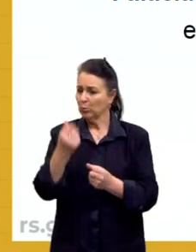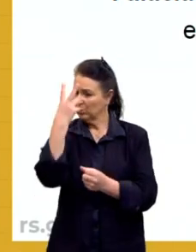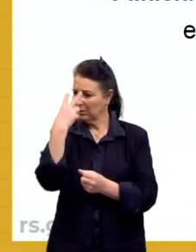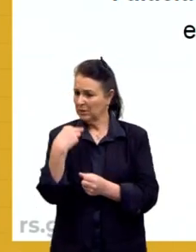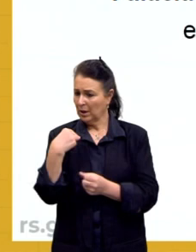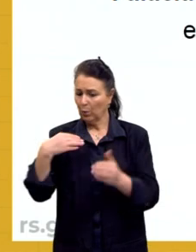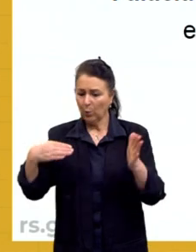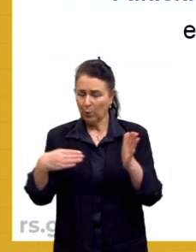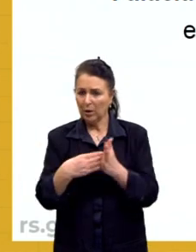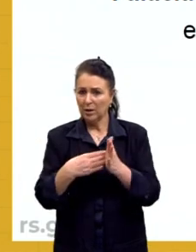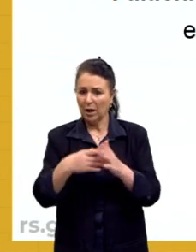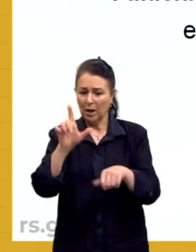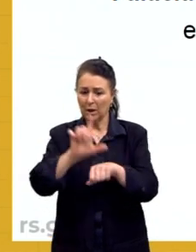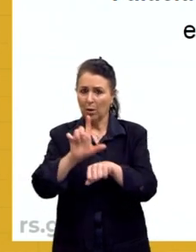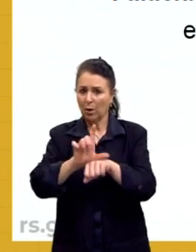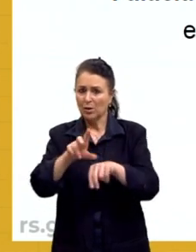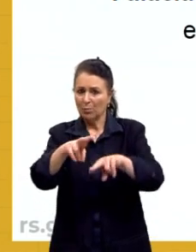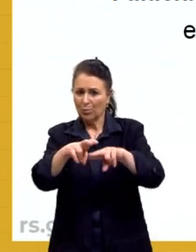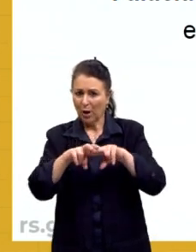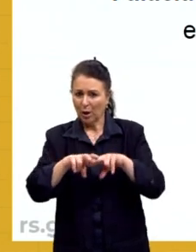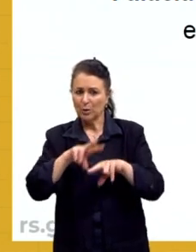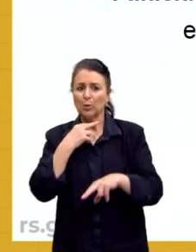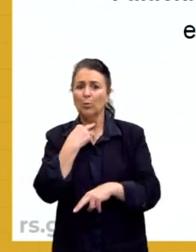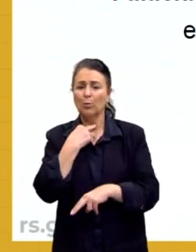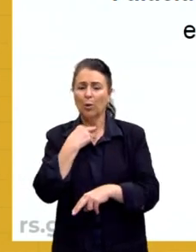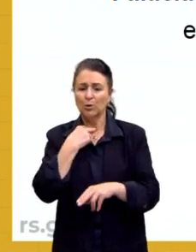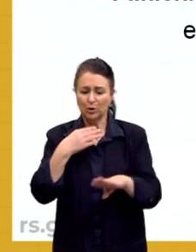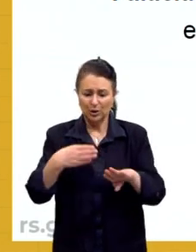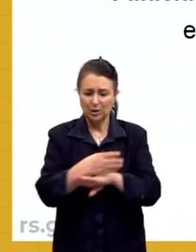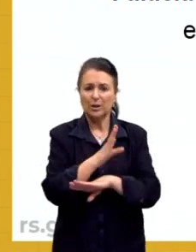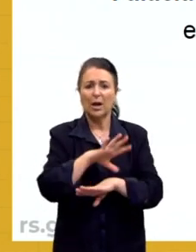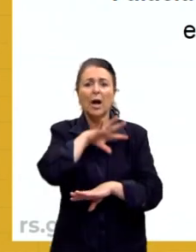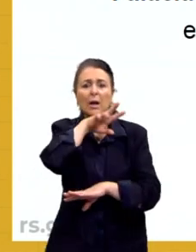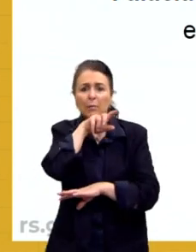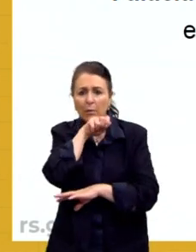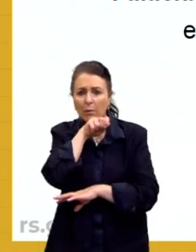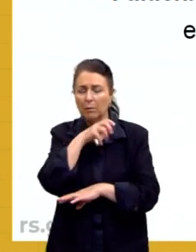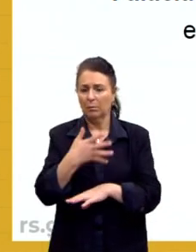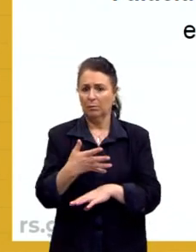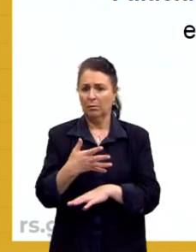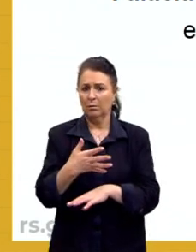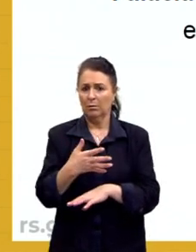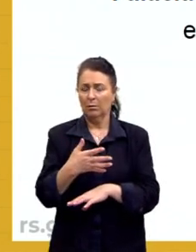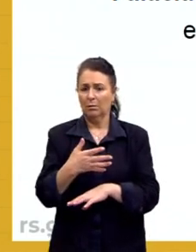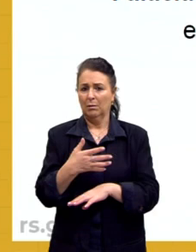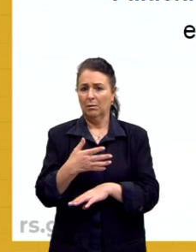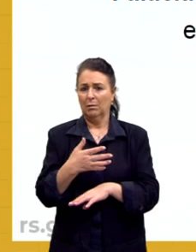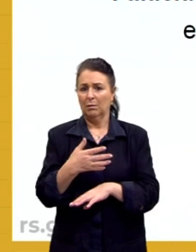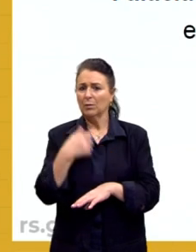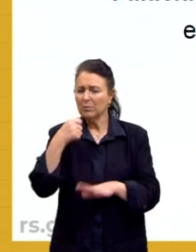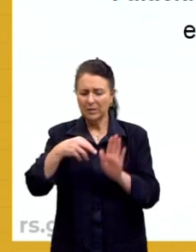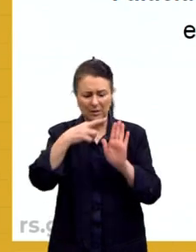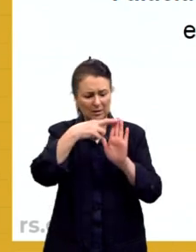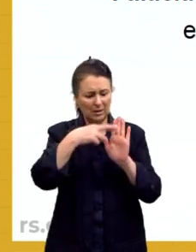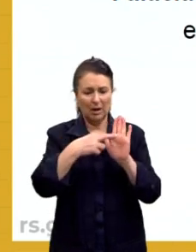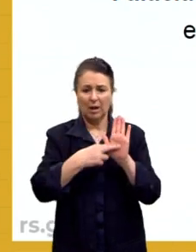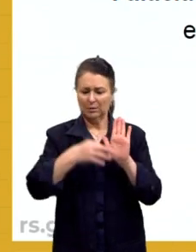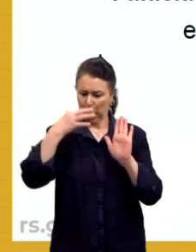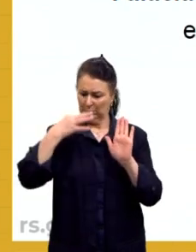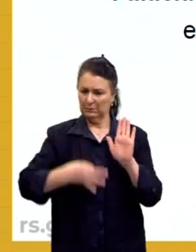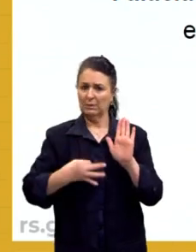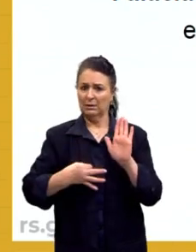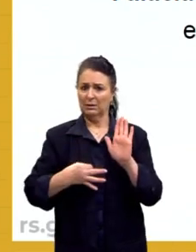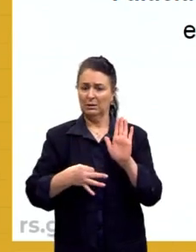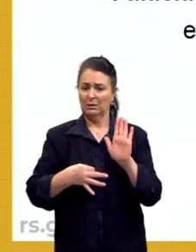proibição de entrada de animais. Não há necessidade de ser rigor falacioso. Falácia